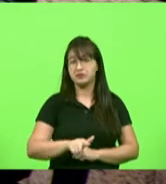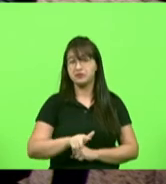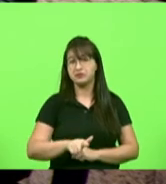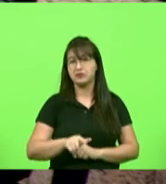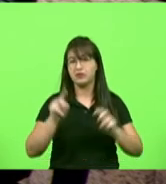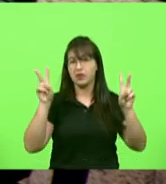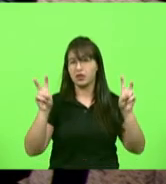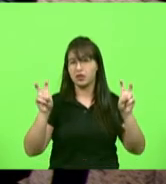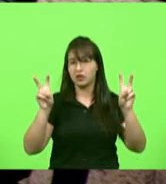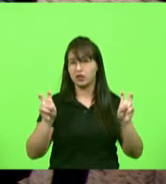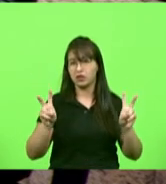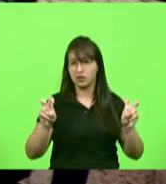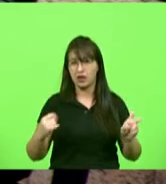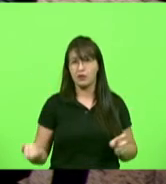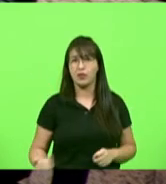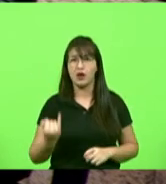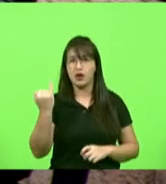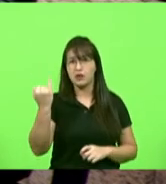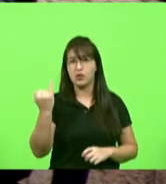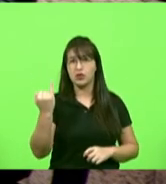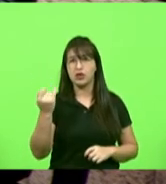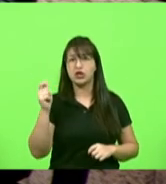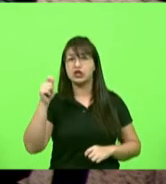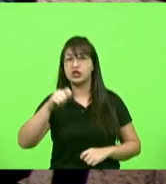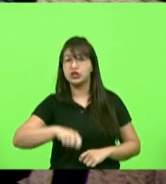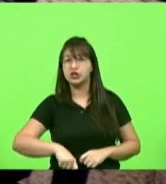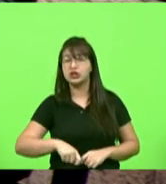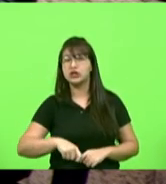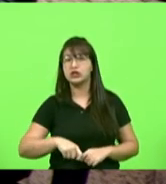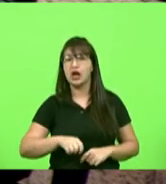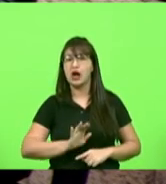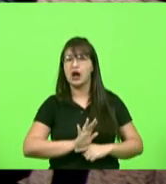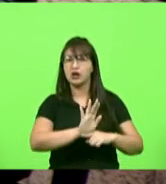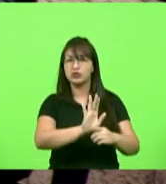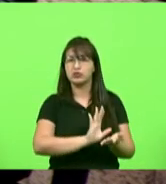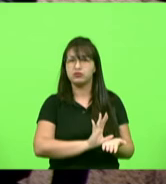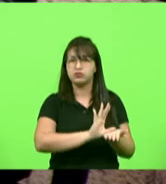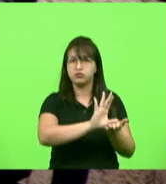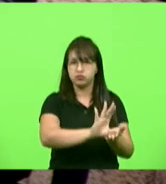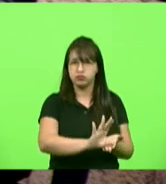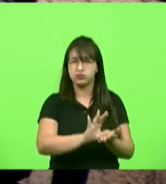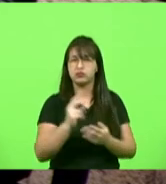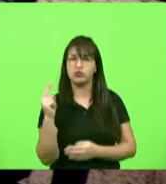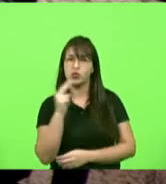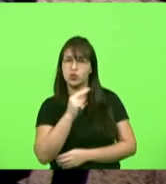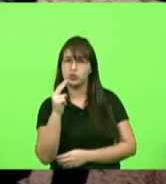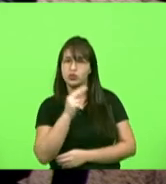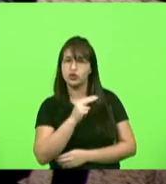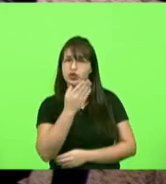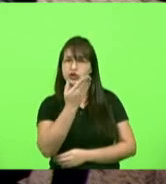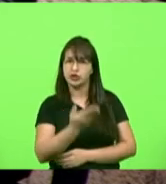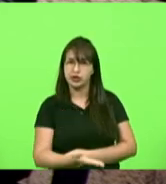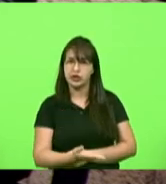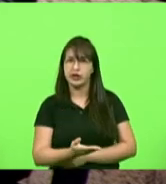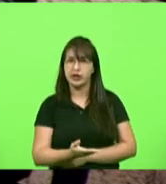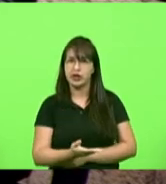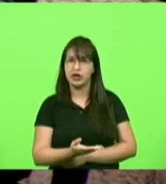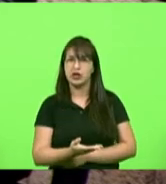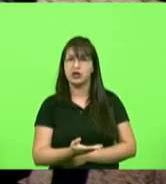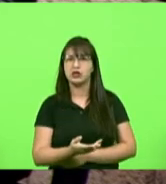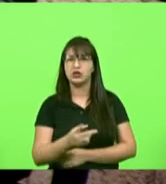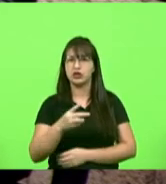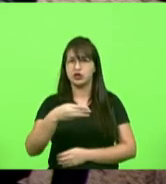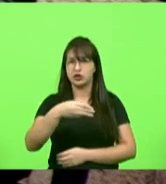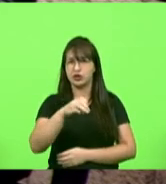importantes como a possibilidade dos incentivos dos auxílios emergenciais para os MEIs para